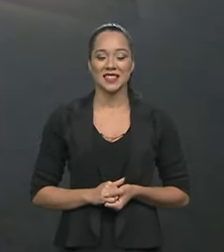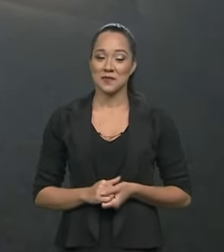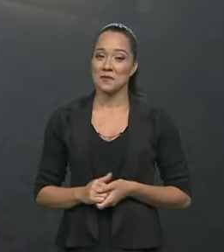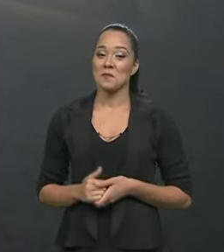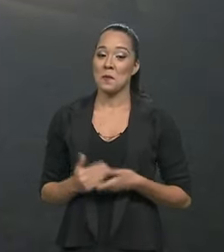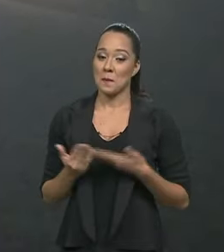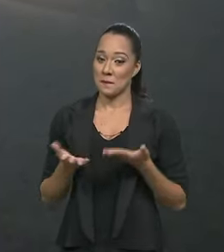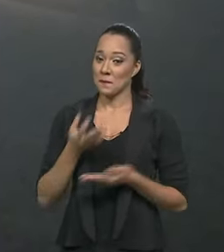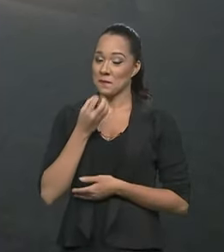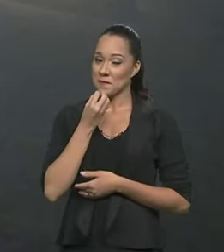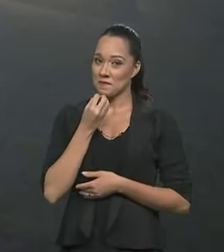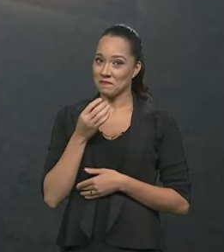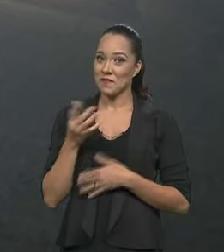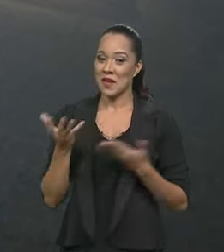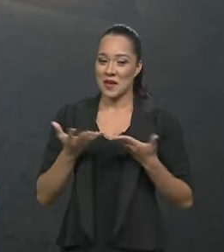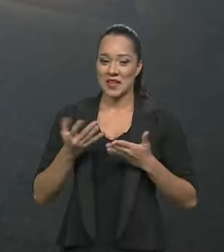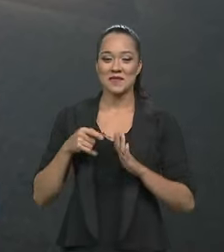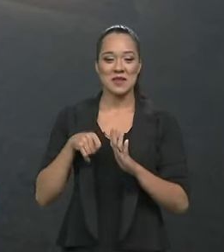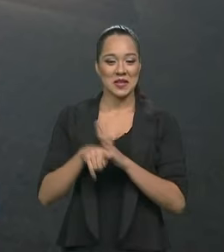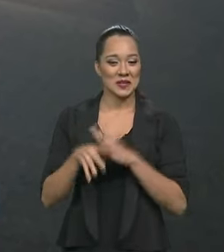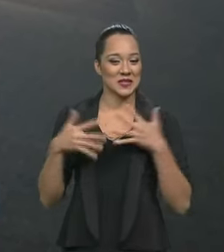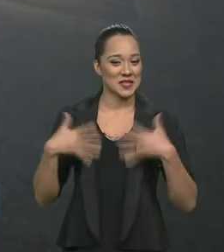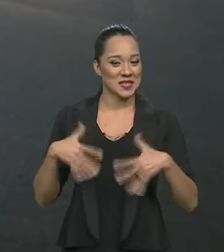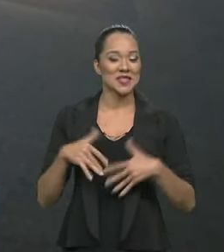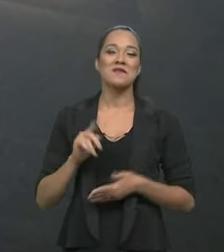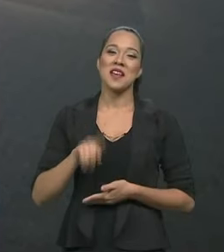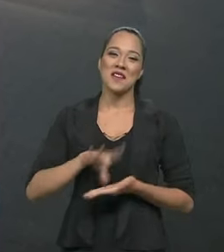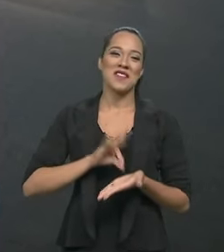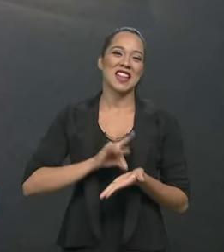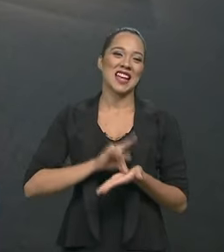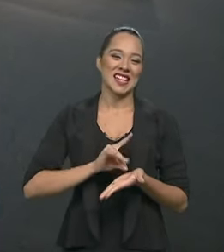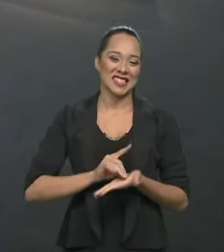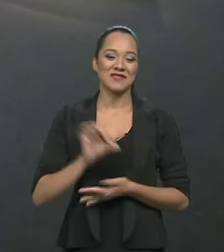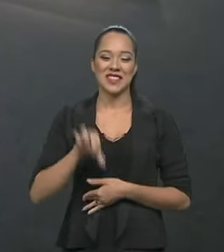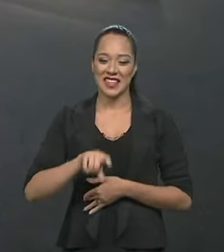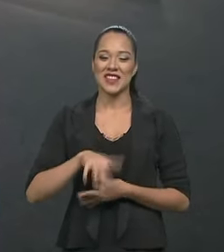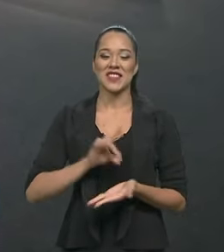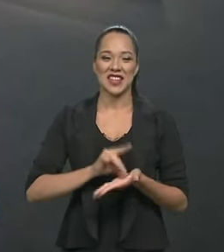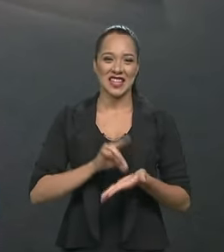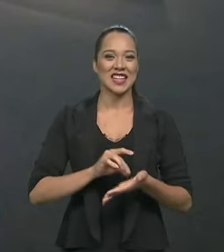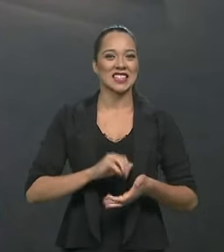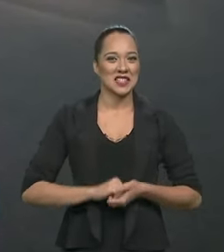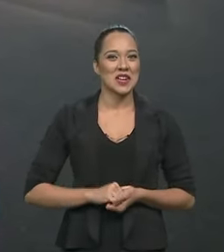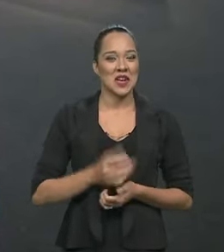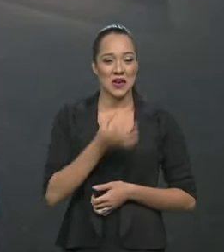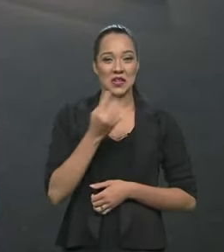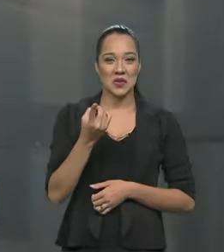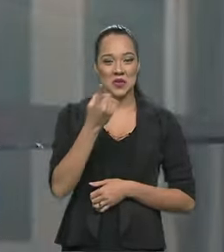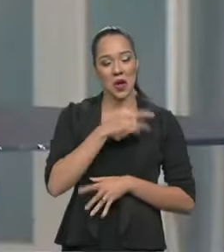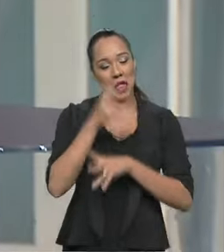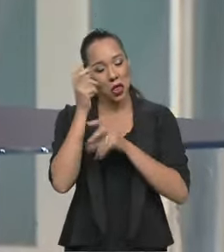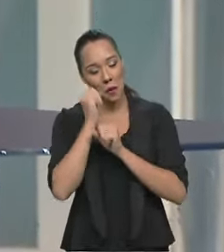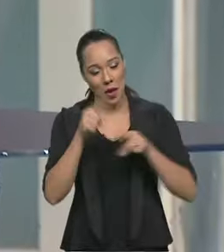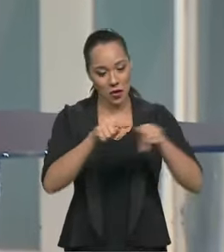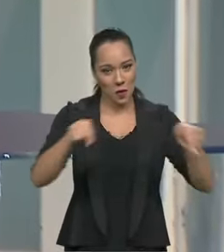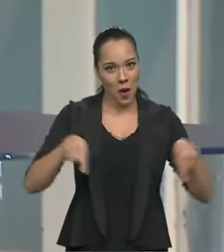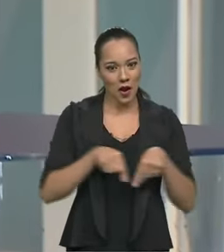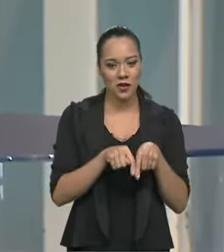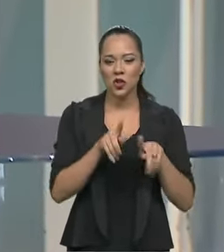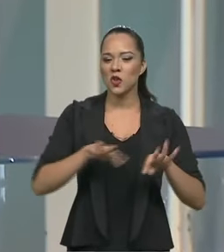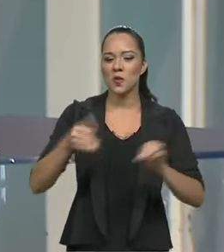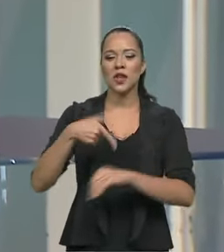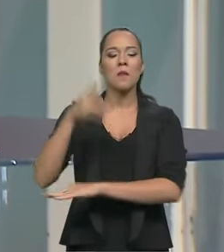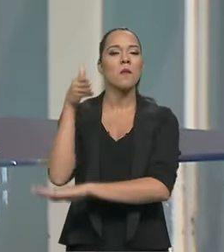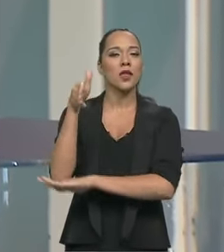Ingo Hoffman te botando. Pior que é verdade, né? Eu acho que eu era o único que dormia no box, que todo mundo ia para o